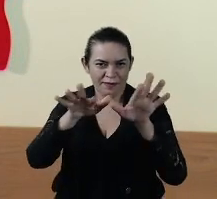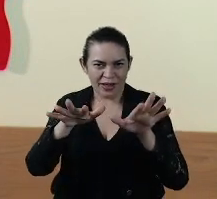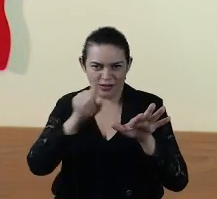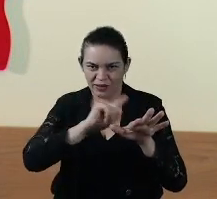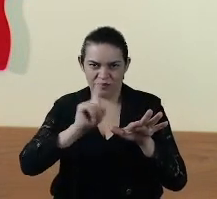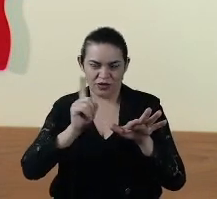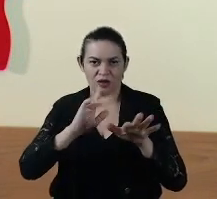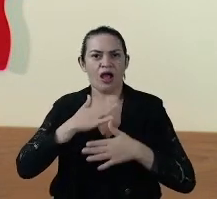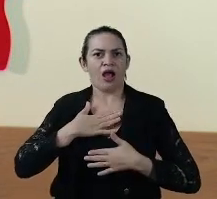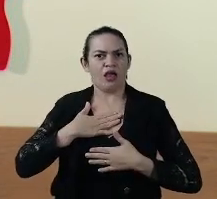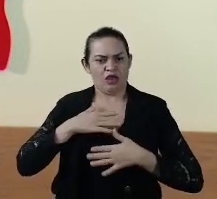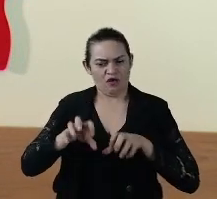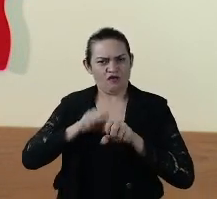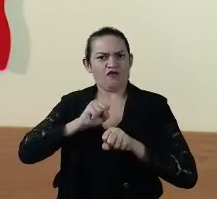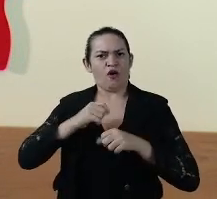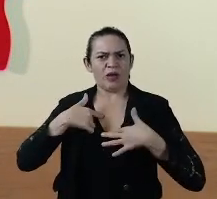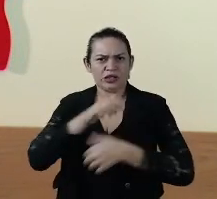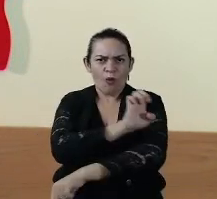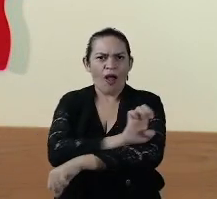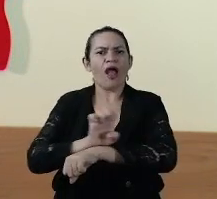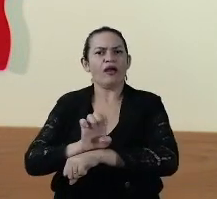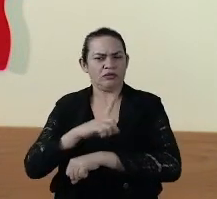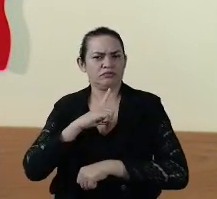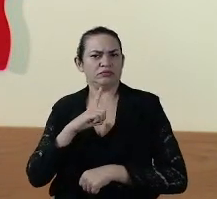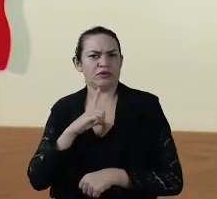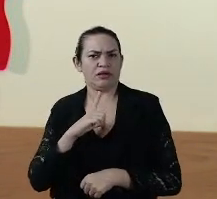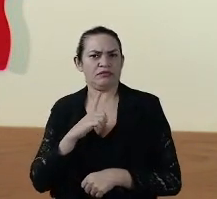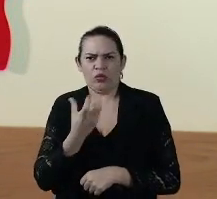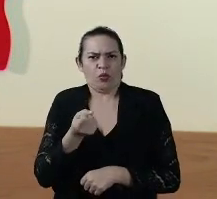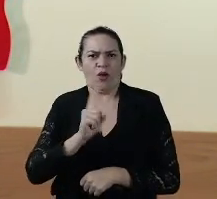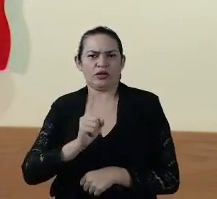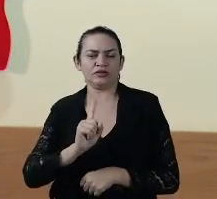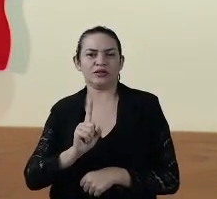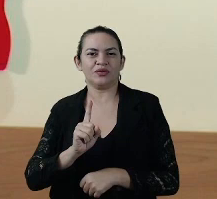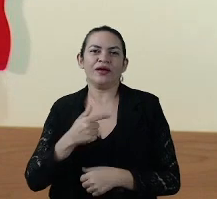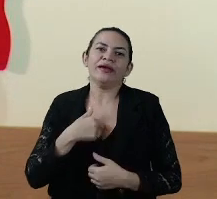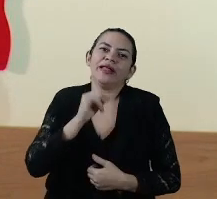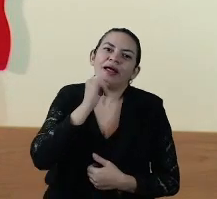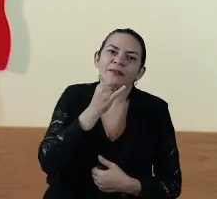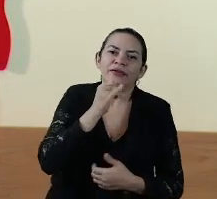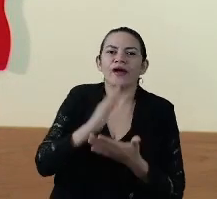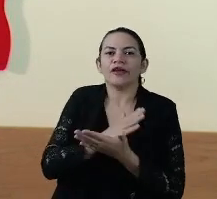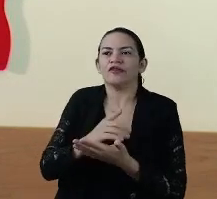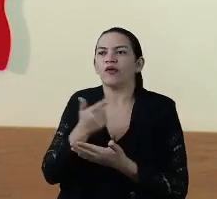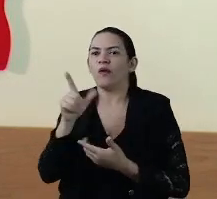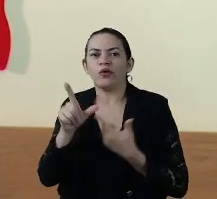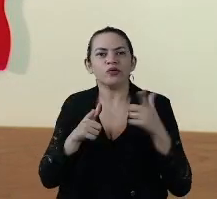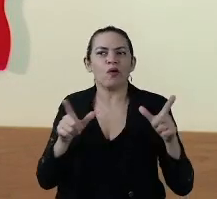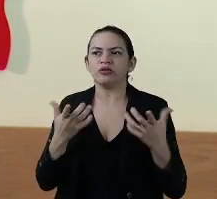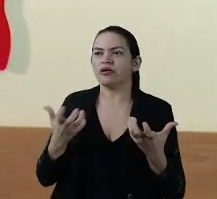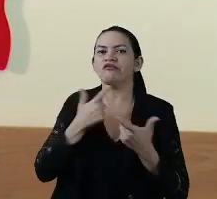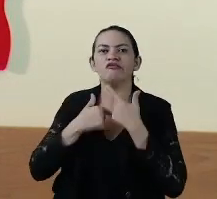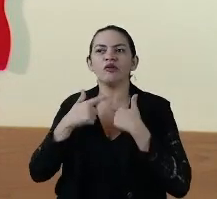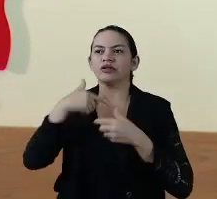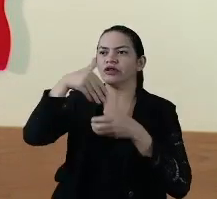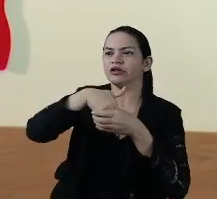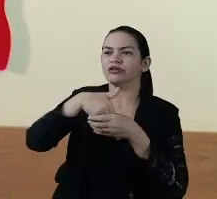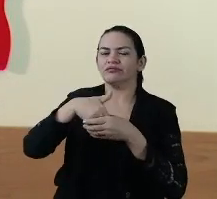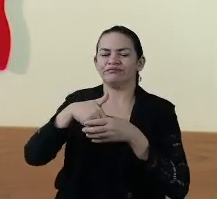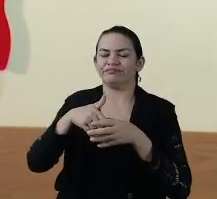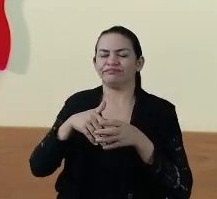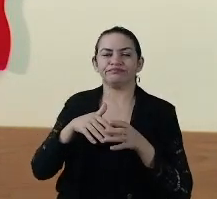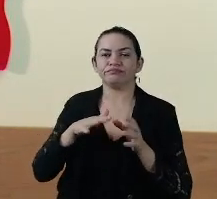A minha formação ética não permite isto. E lamento que daqui da colar um ou outro faça. Mas